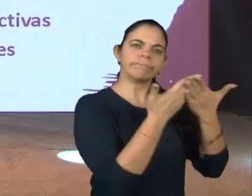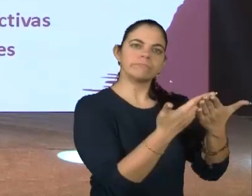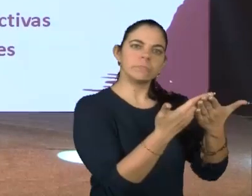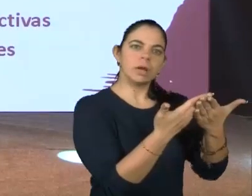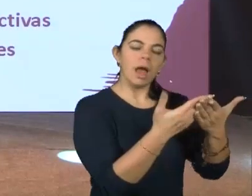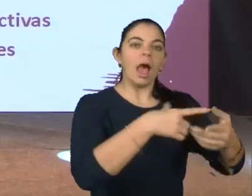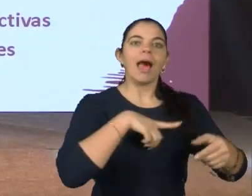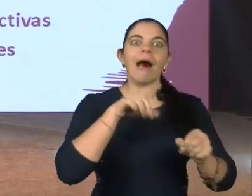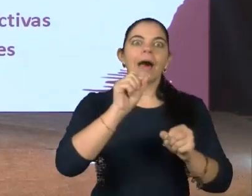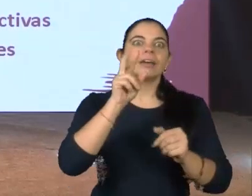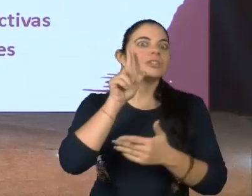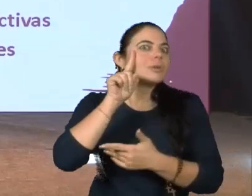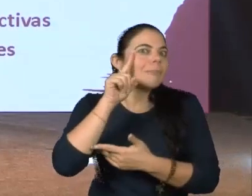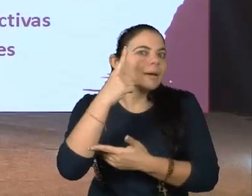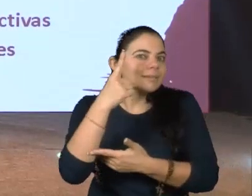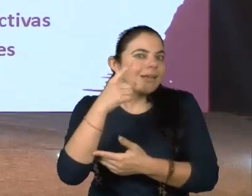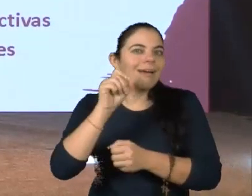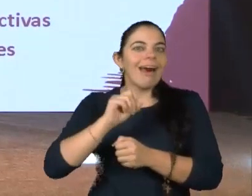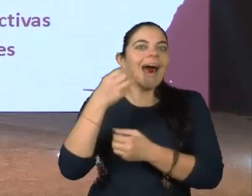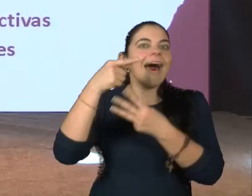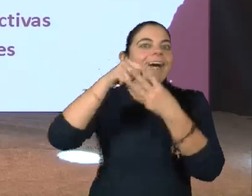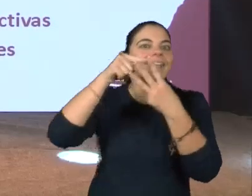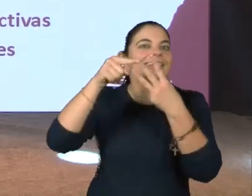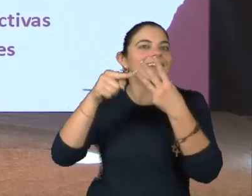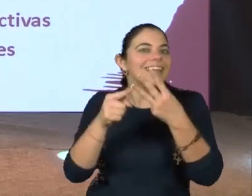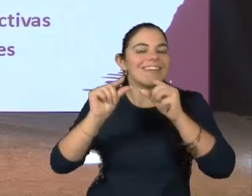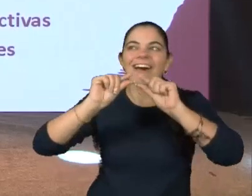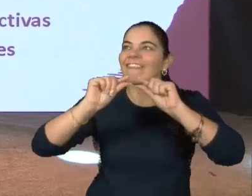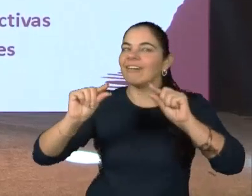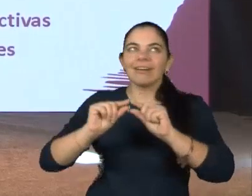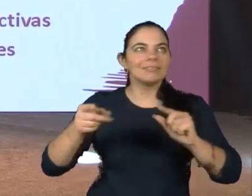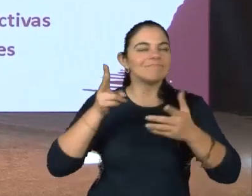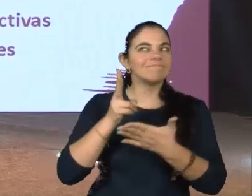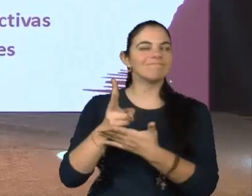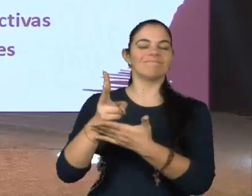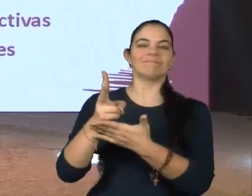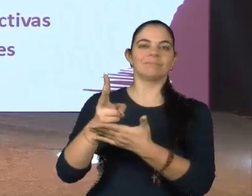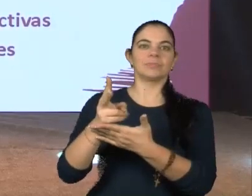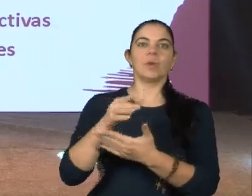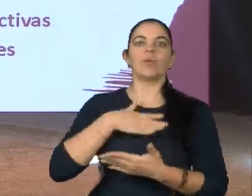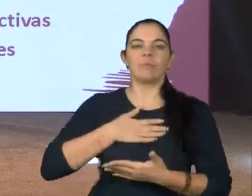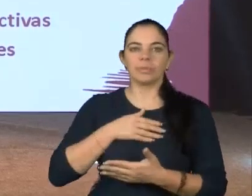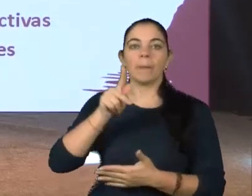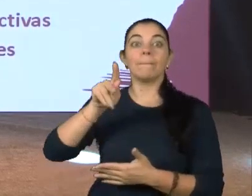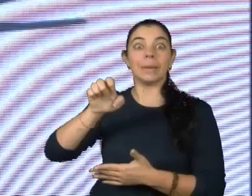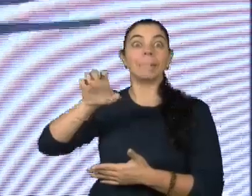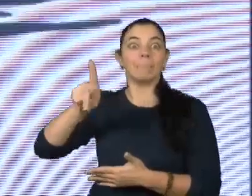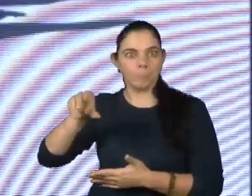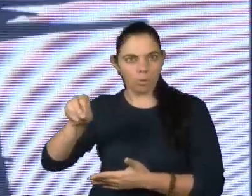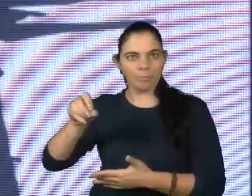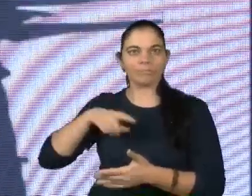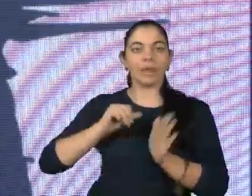cai nas mesmas três frases. O Pedro, meu filho com síndrome de Down,